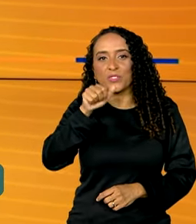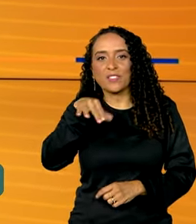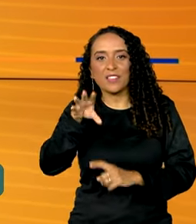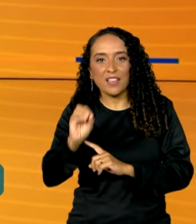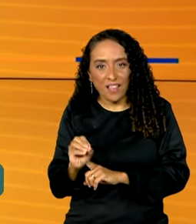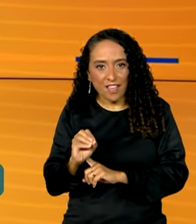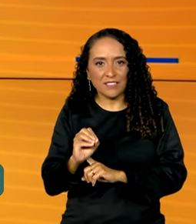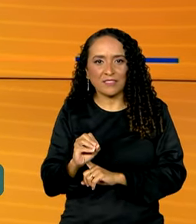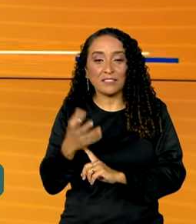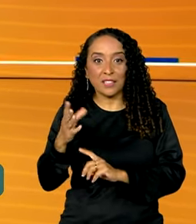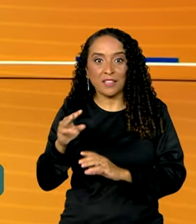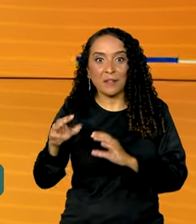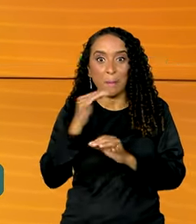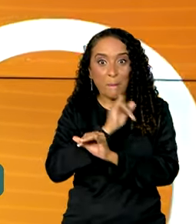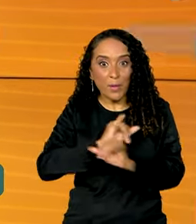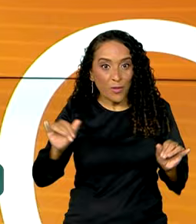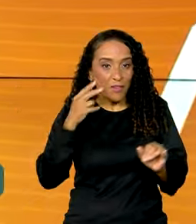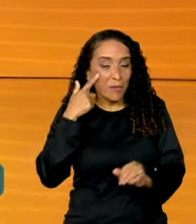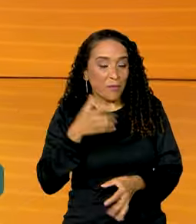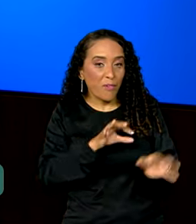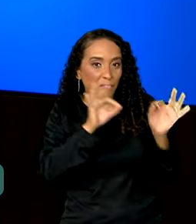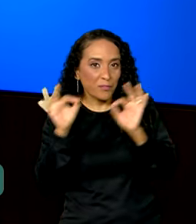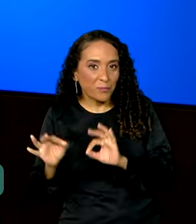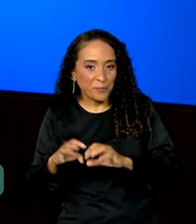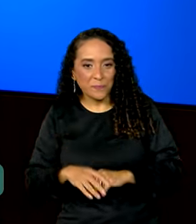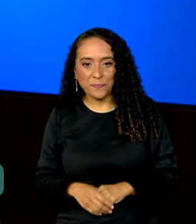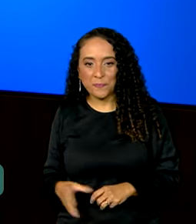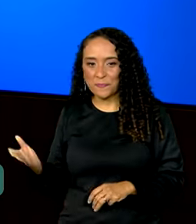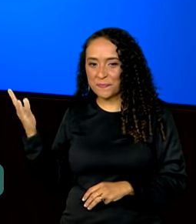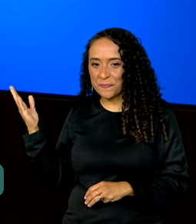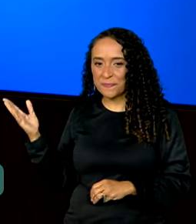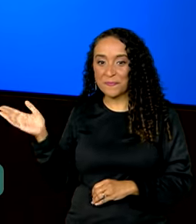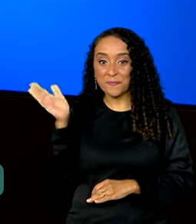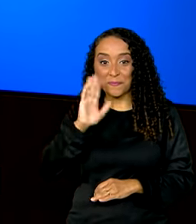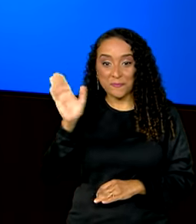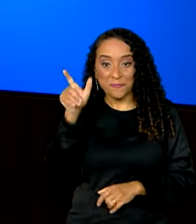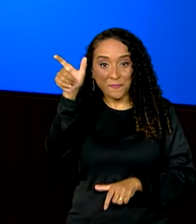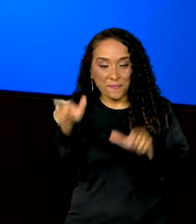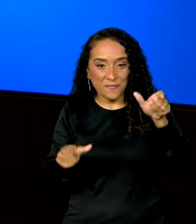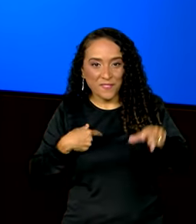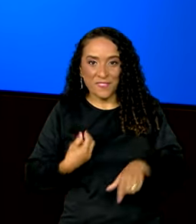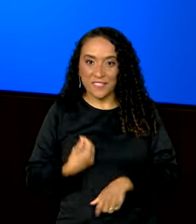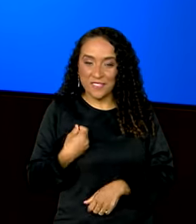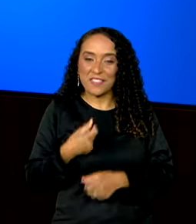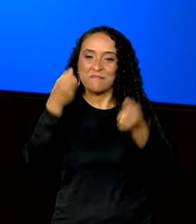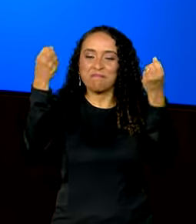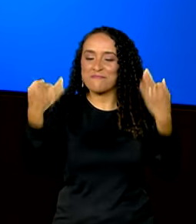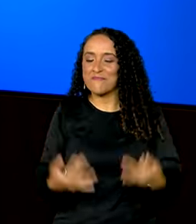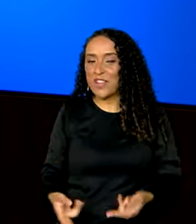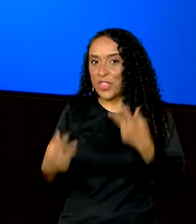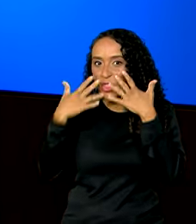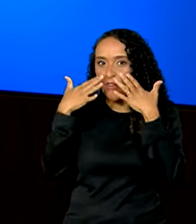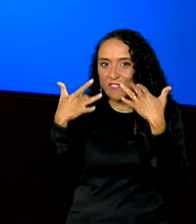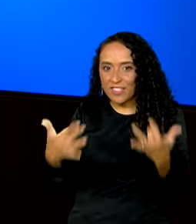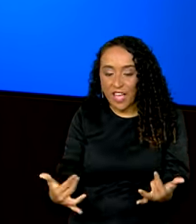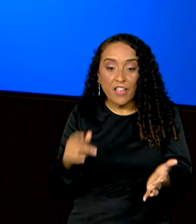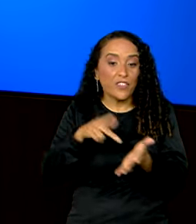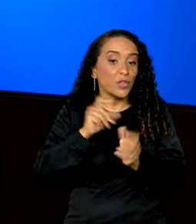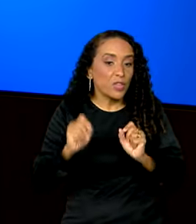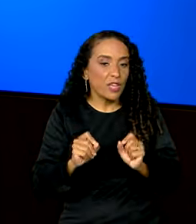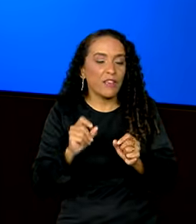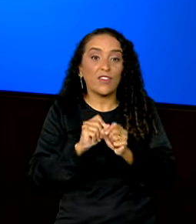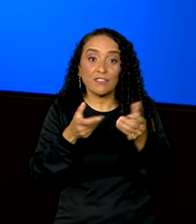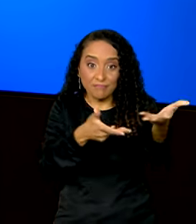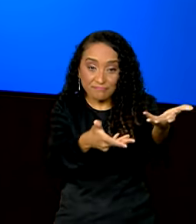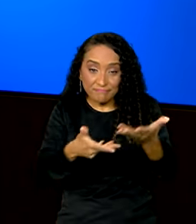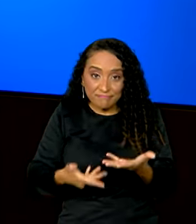Seixas, que mandou um recado. Vamos conferir. Alô, cidadão! Estou aqui para falar de uma novidade, na verdade, de fazer